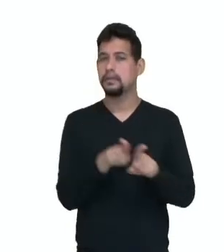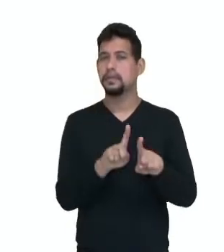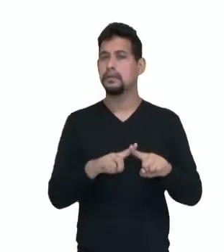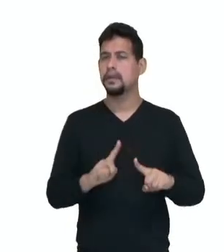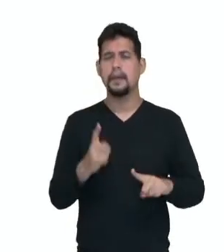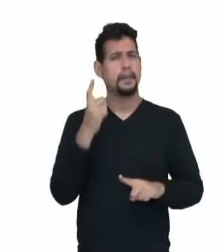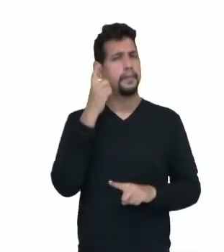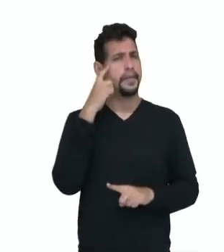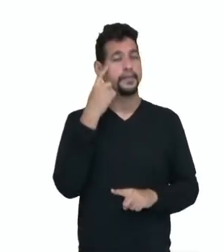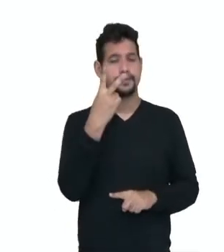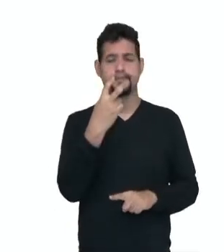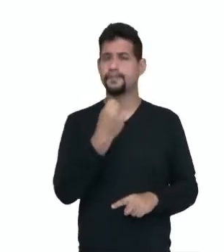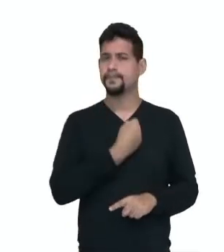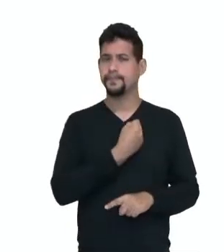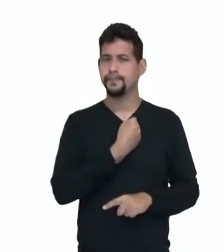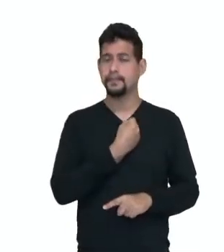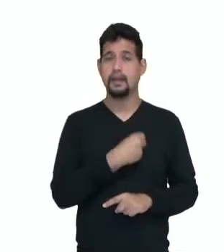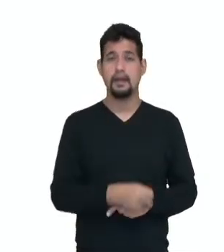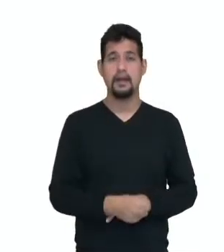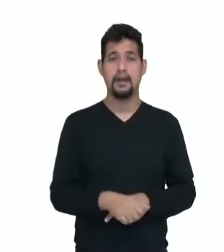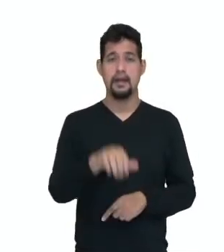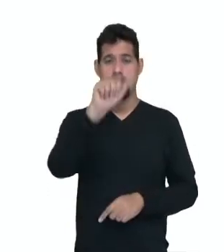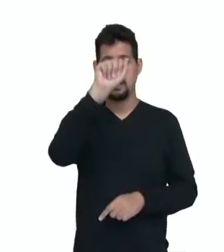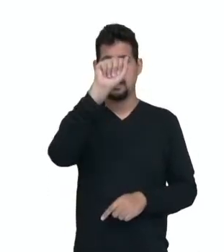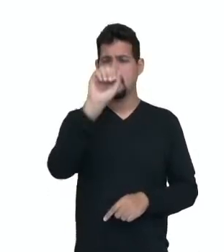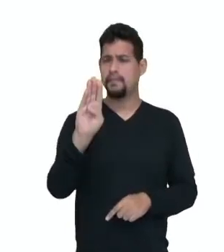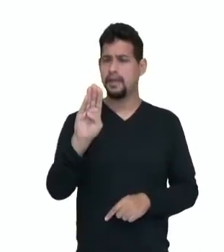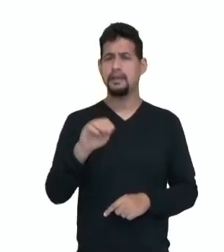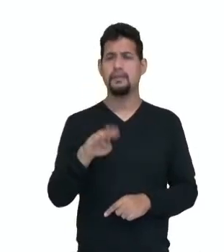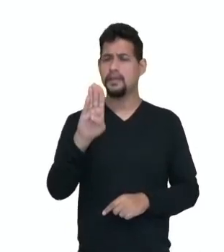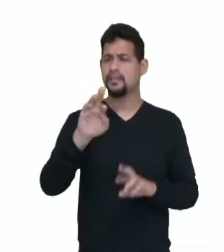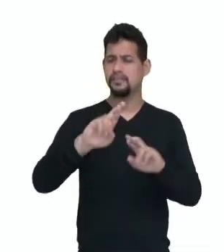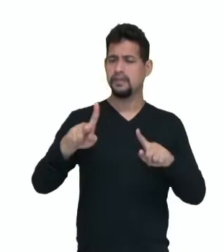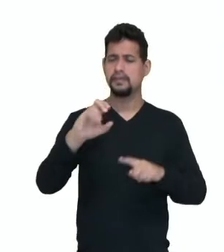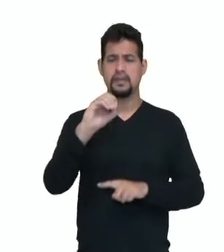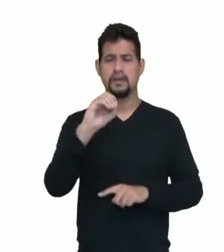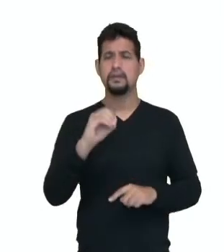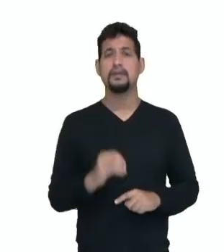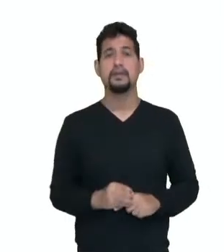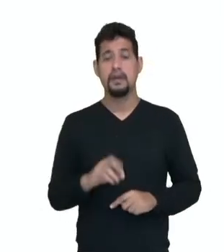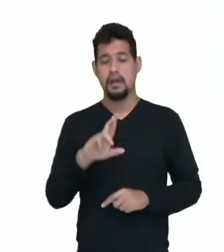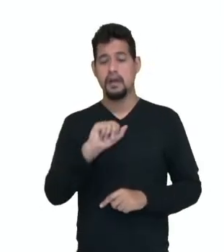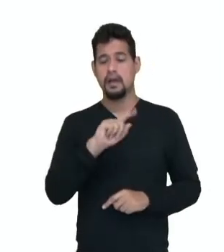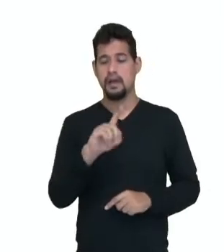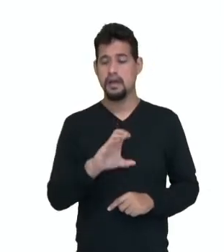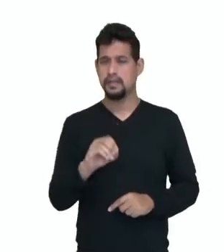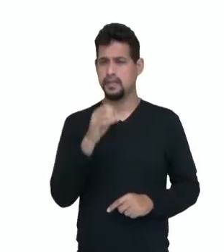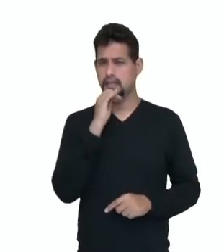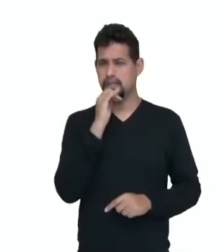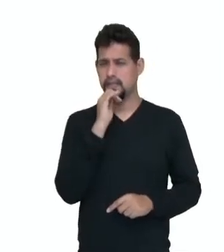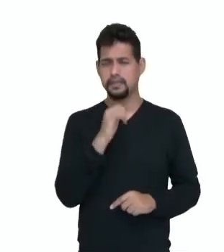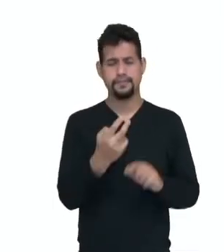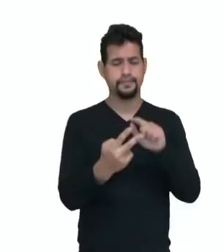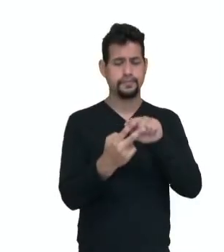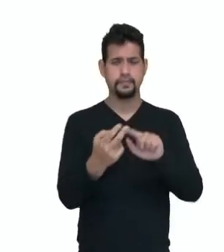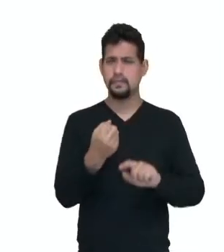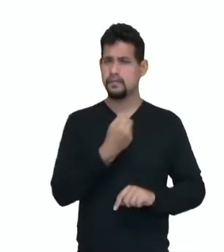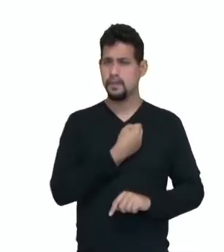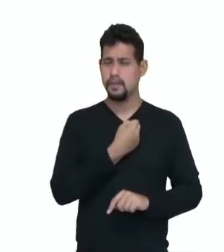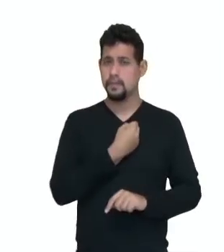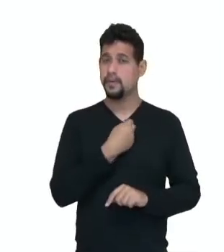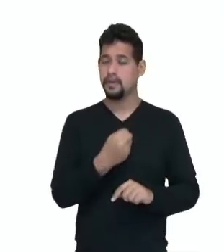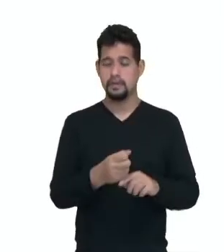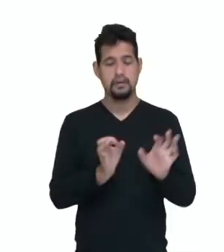Considere dois números, A e B, com B diferente de zero. A razão entre esses dois números